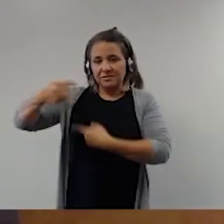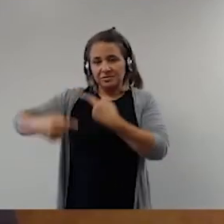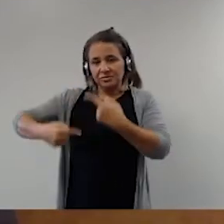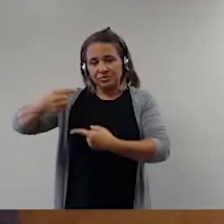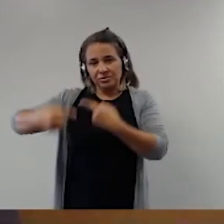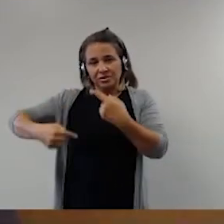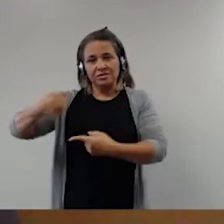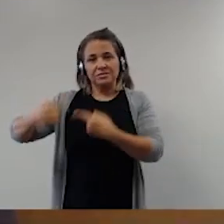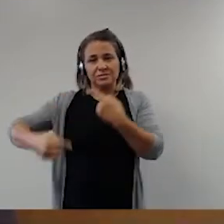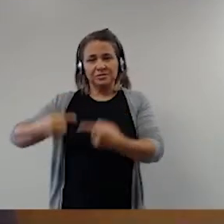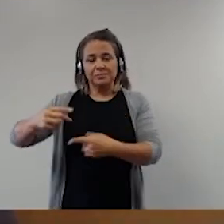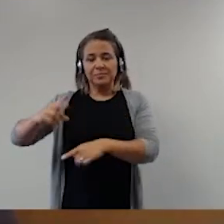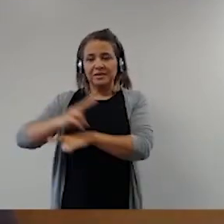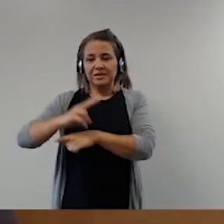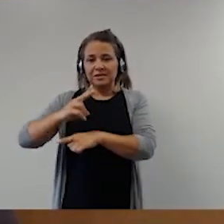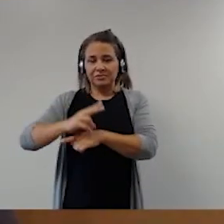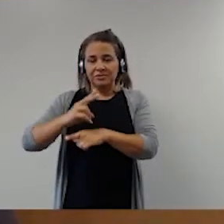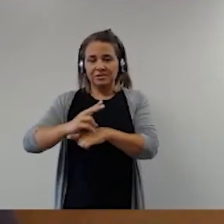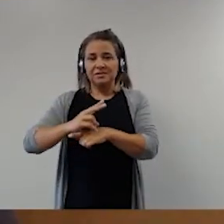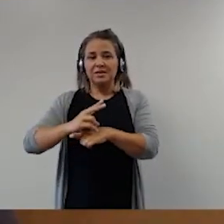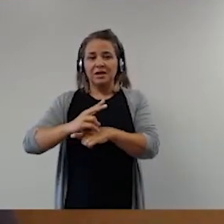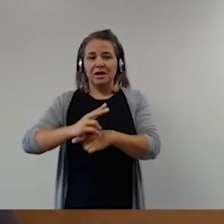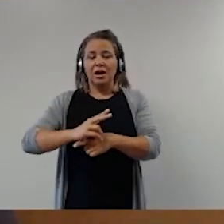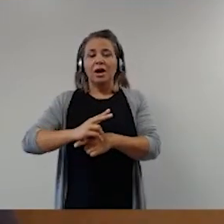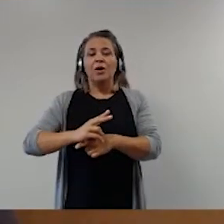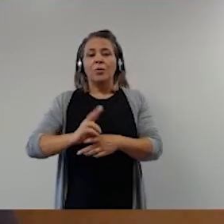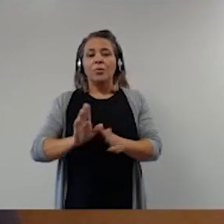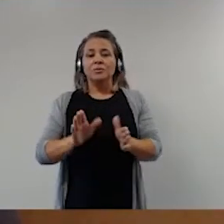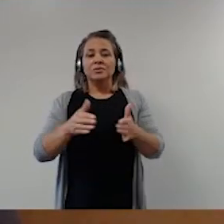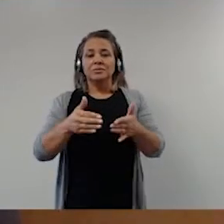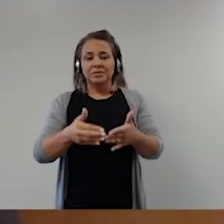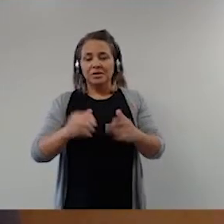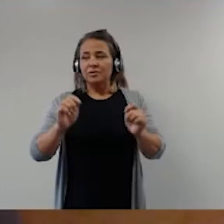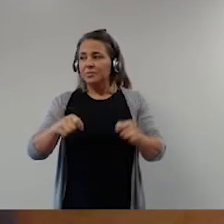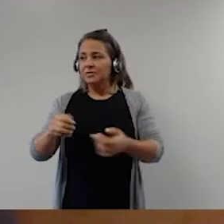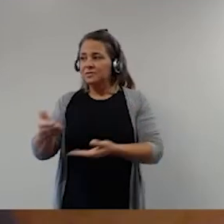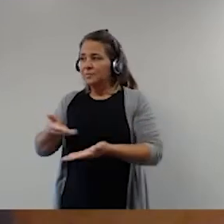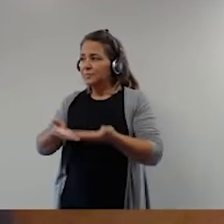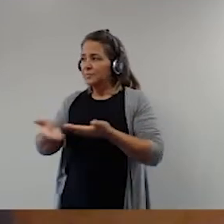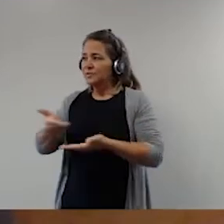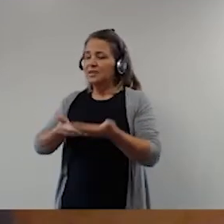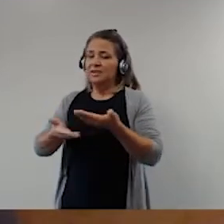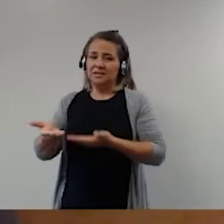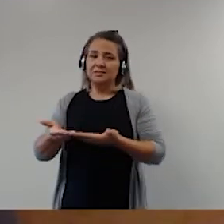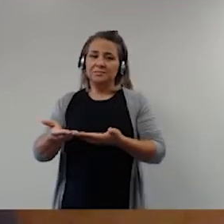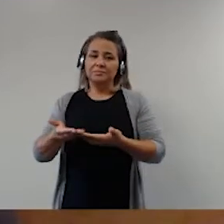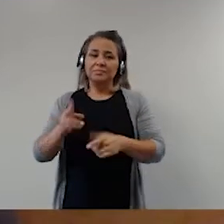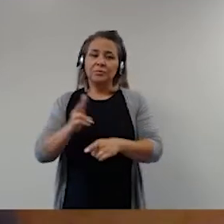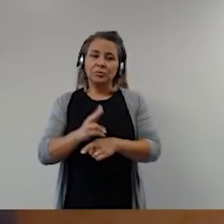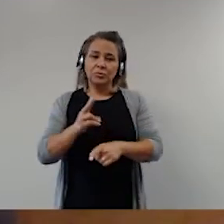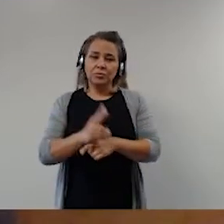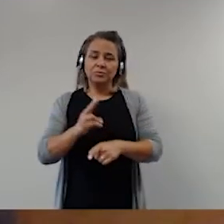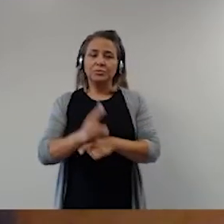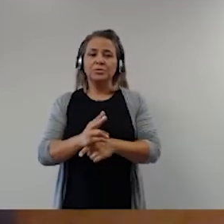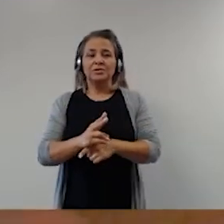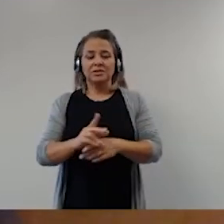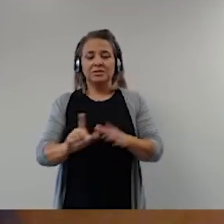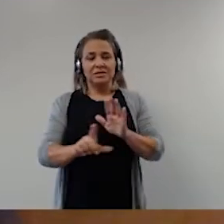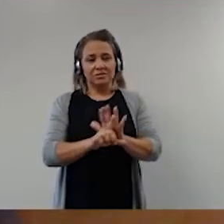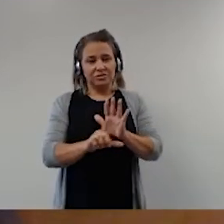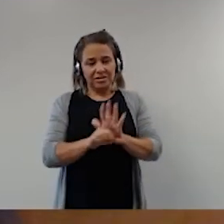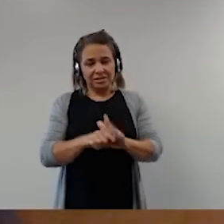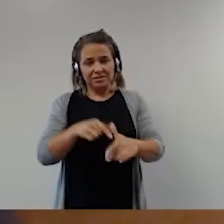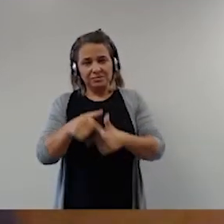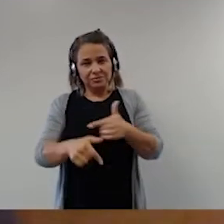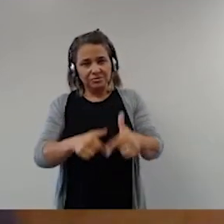Carl Schmitt, Kelsen defensor do Tribunal Constitucional, como uma instância de moderação no controle de constitucionalidade das leis e dos